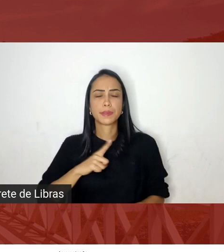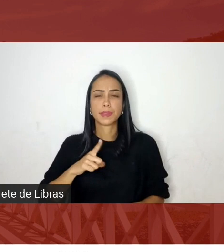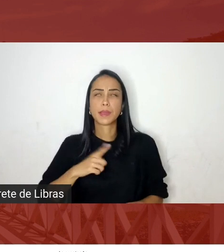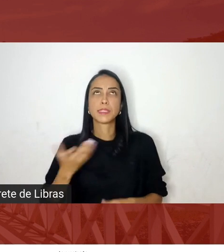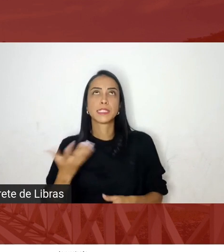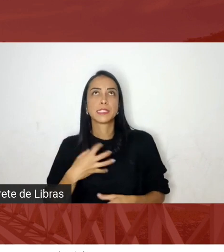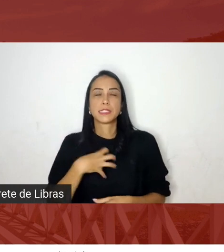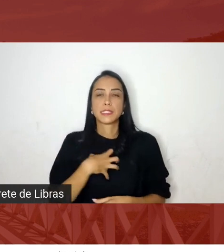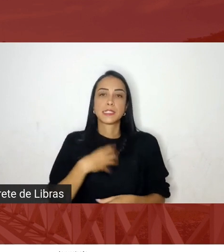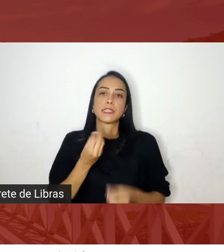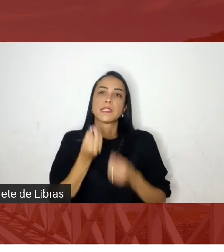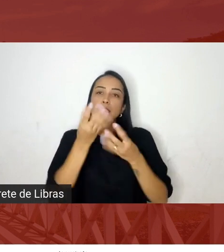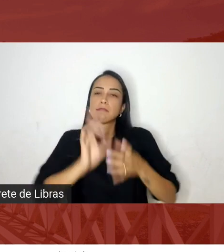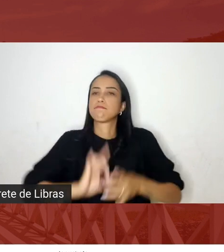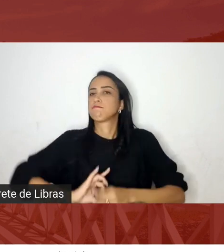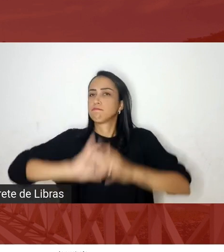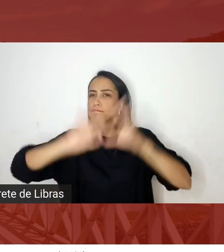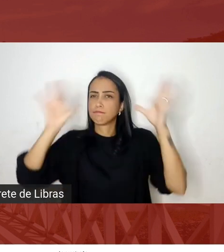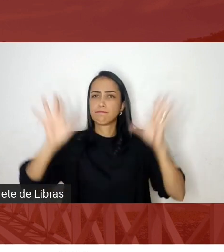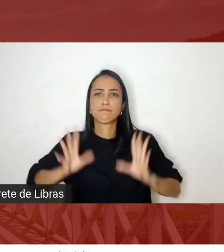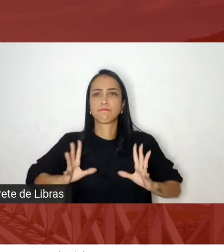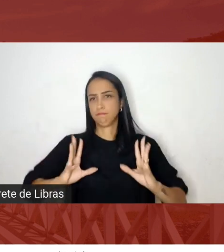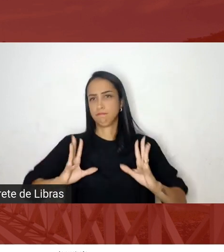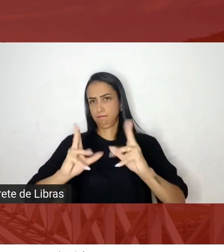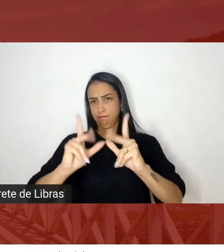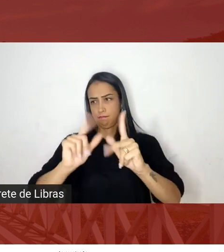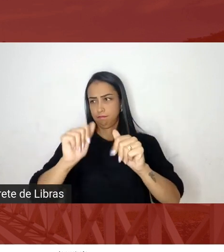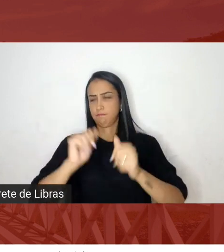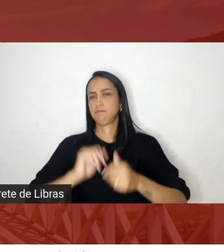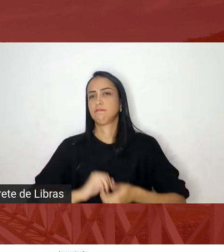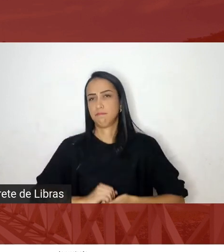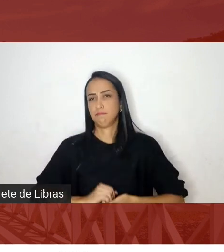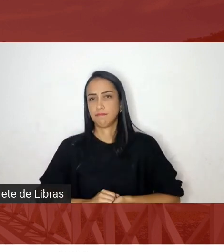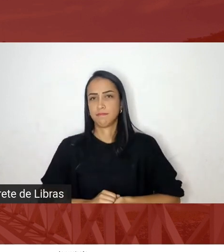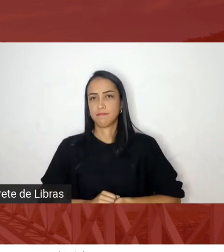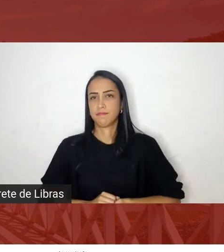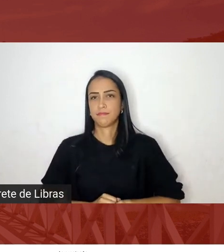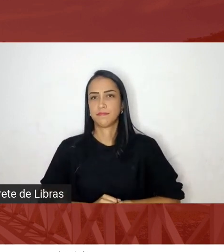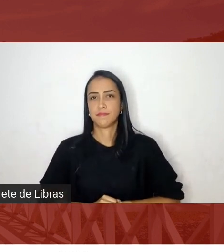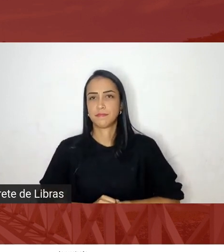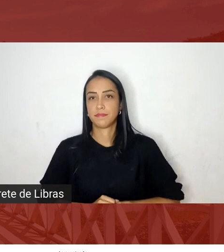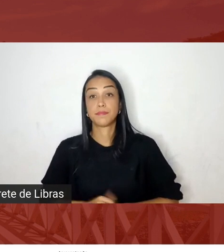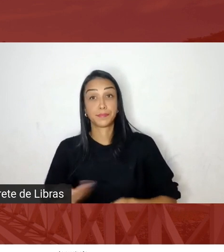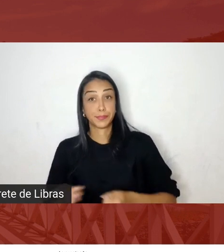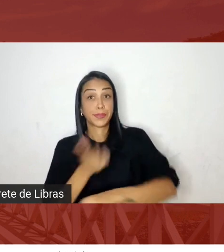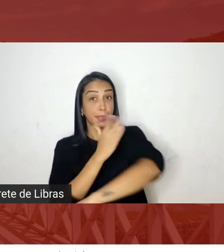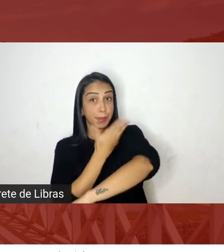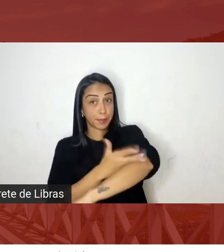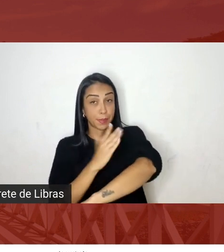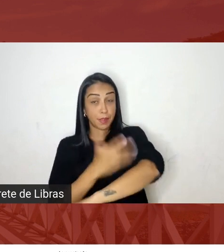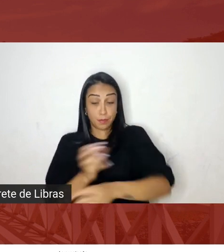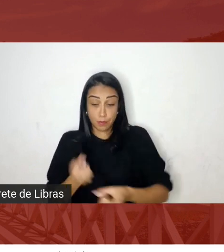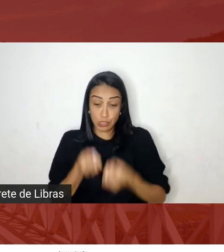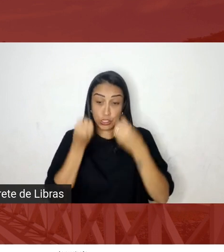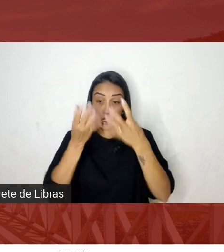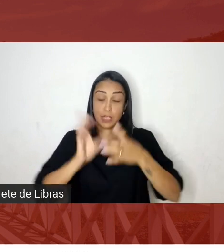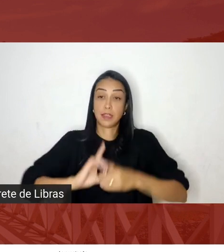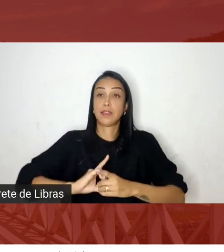todos e aí nessa prática de conceder a liberdade de expressão nós